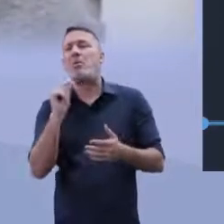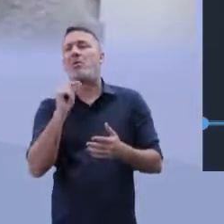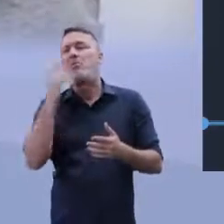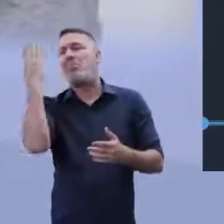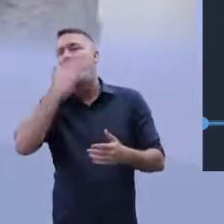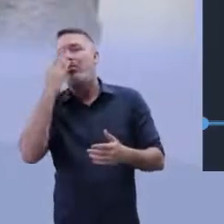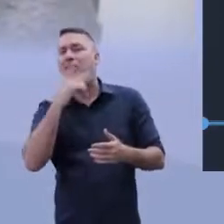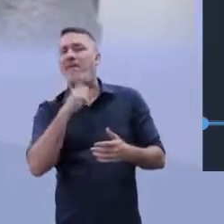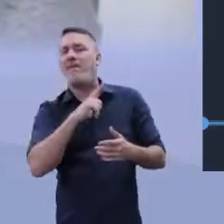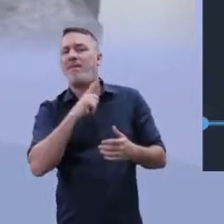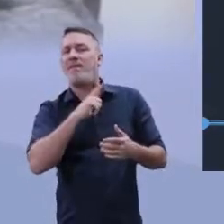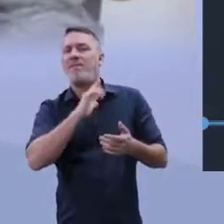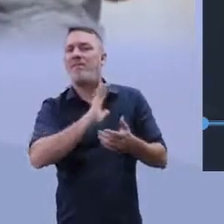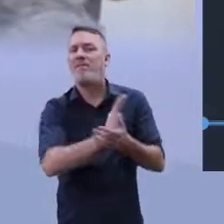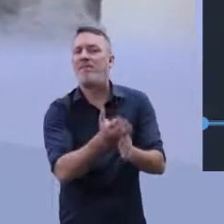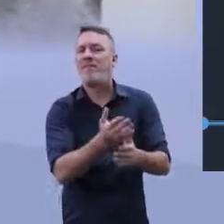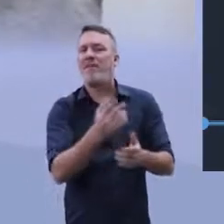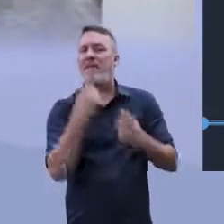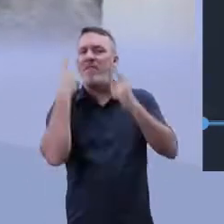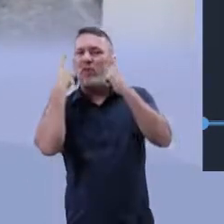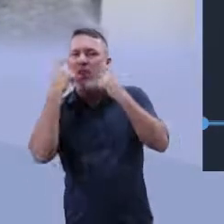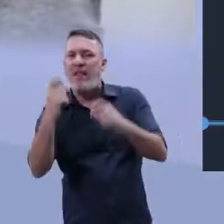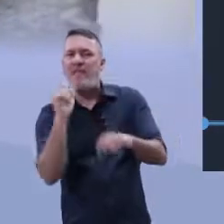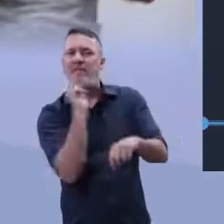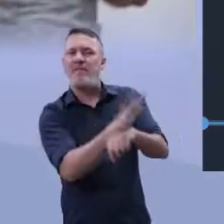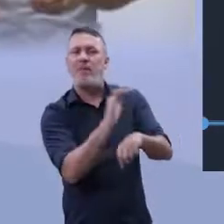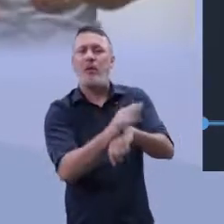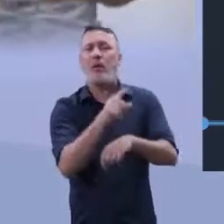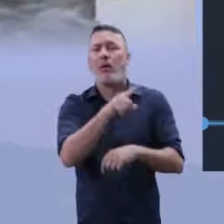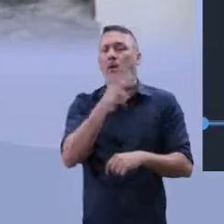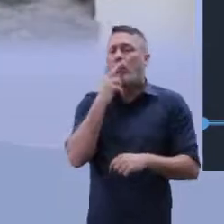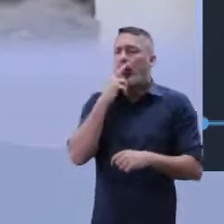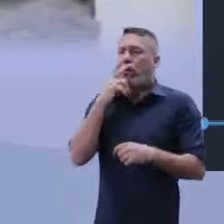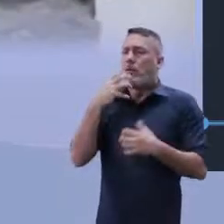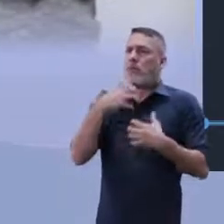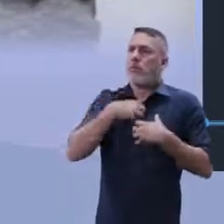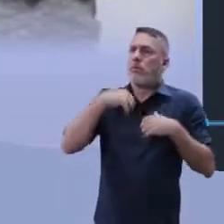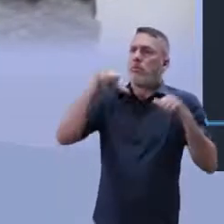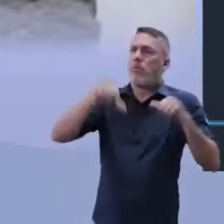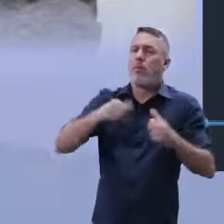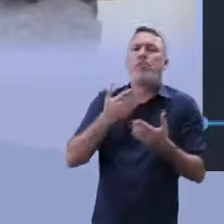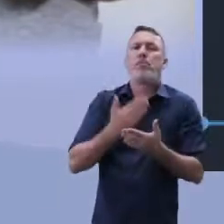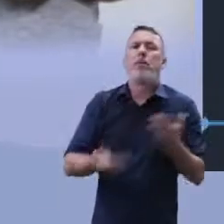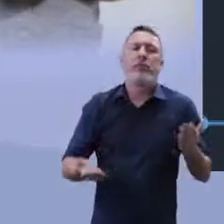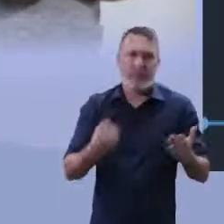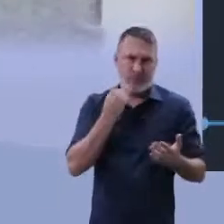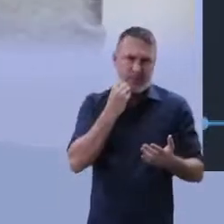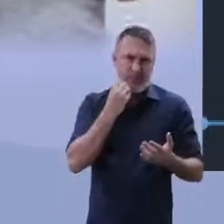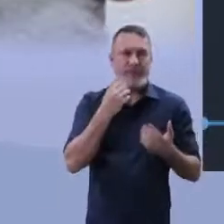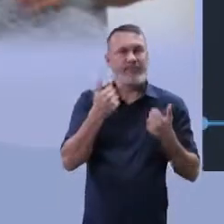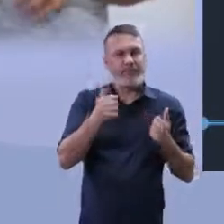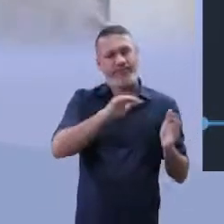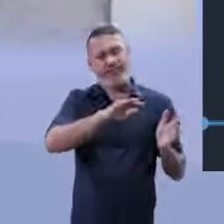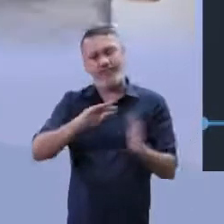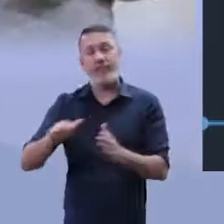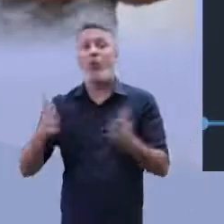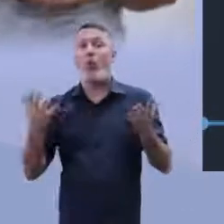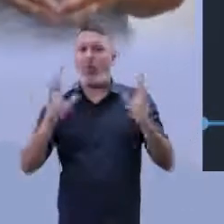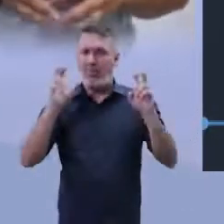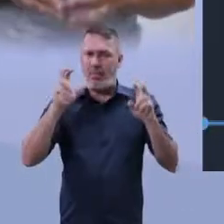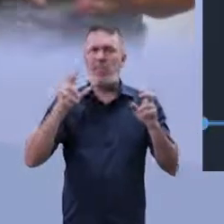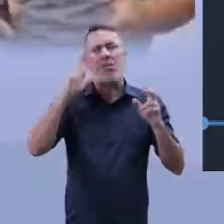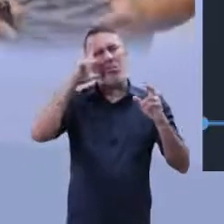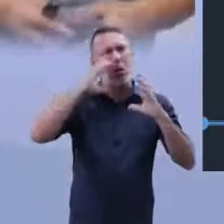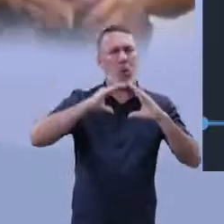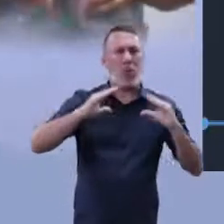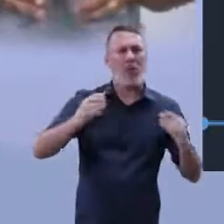por conta de individualismo, por conta de violência, acaba tendo isso prejudicado. Beleza, meu aluno? Nós falamos hoje